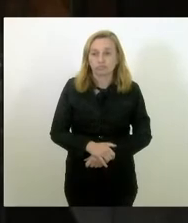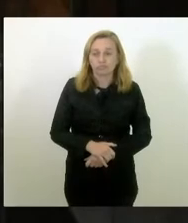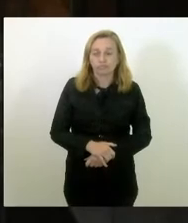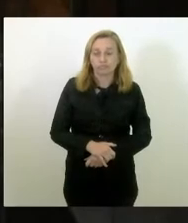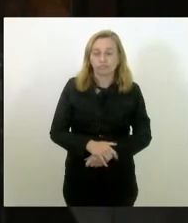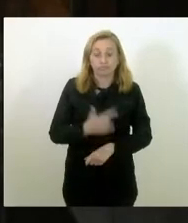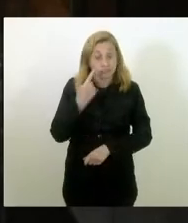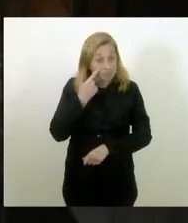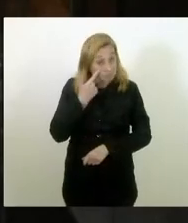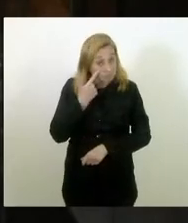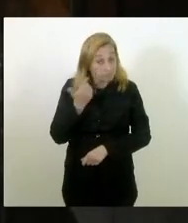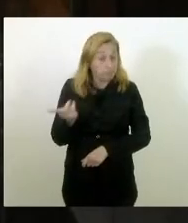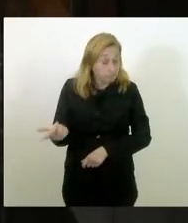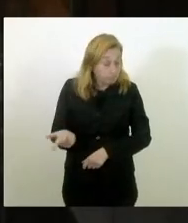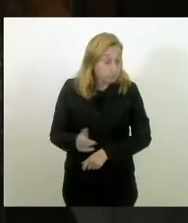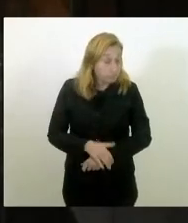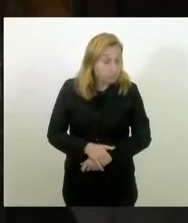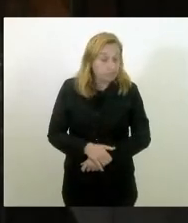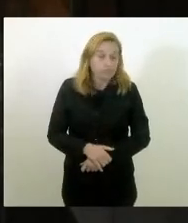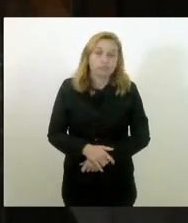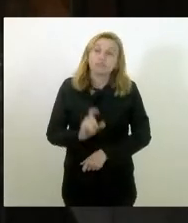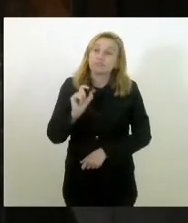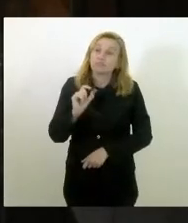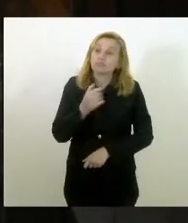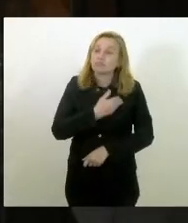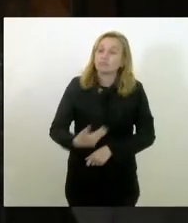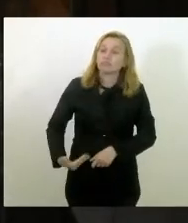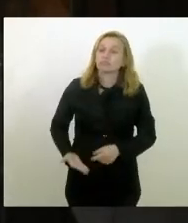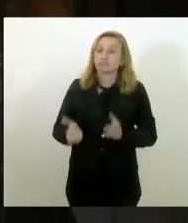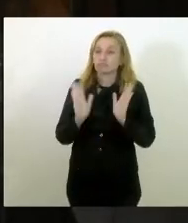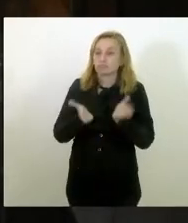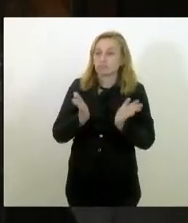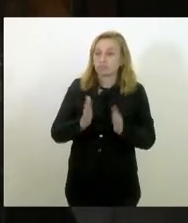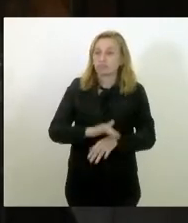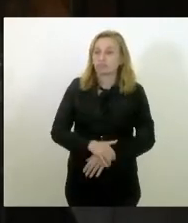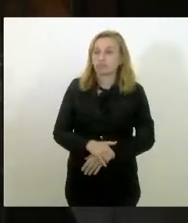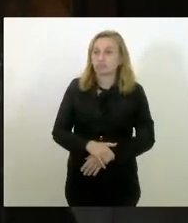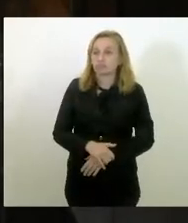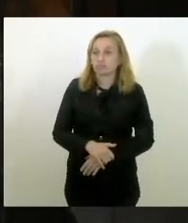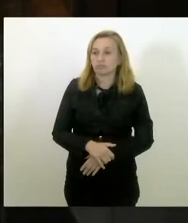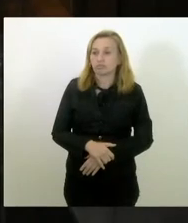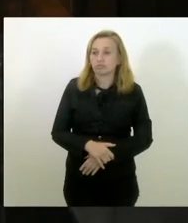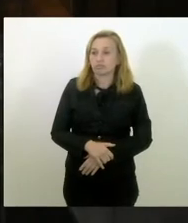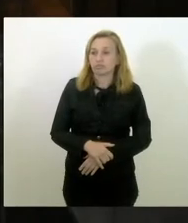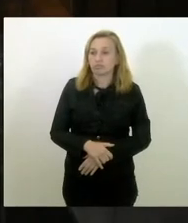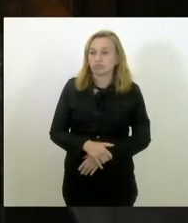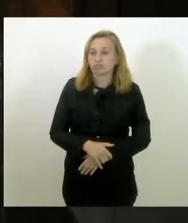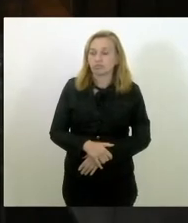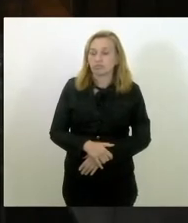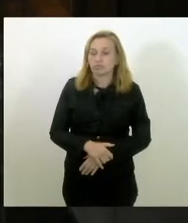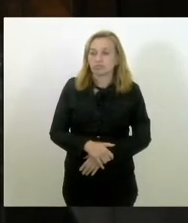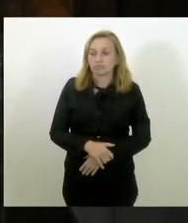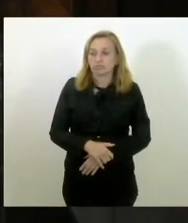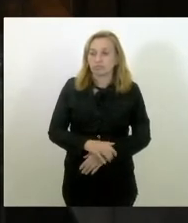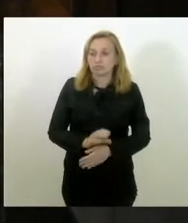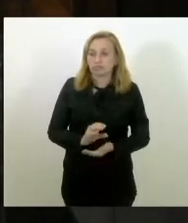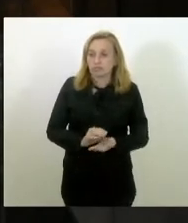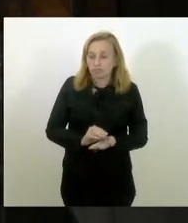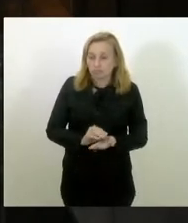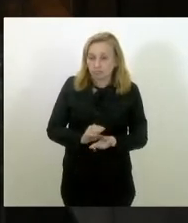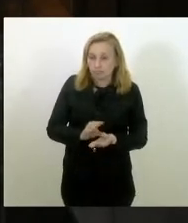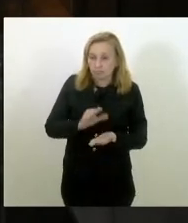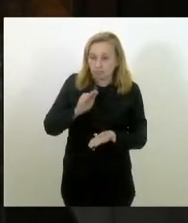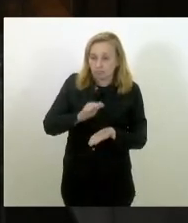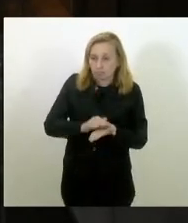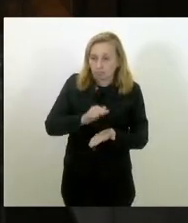vamos ver o que que o governador atual, que vai estar com um volume de recursos